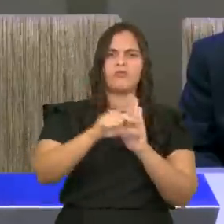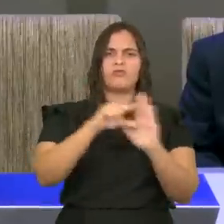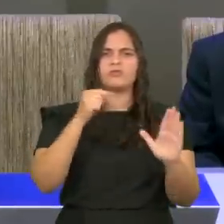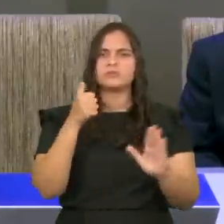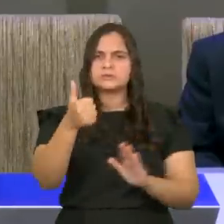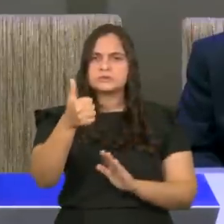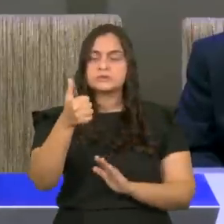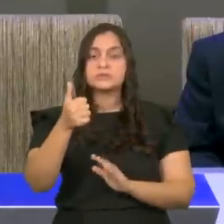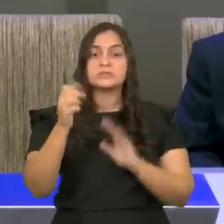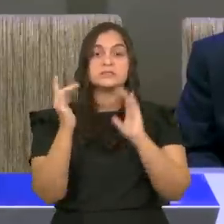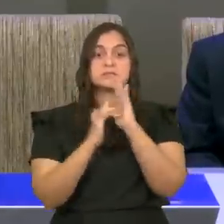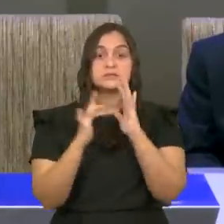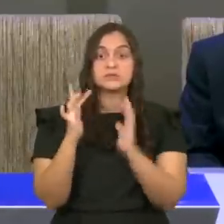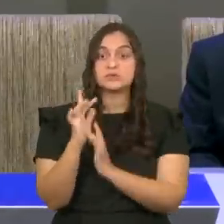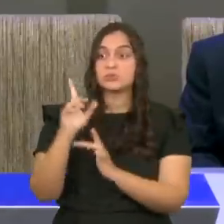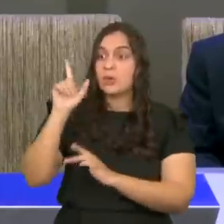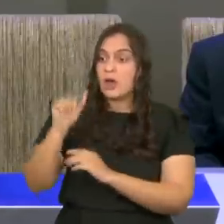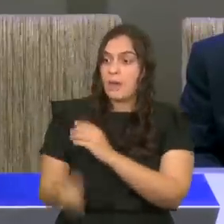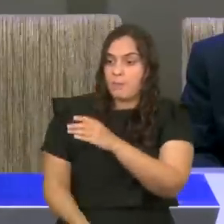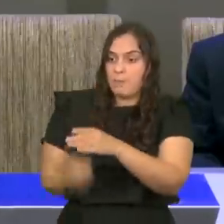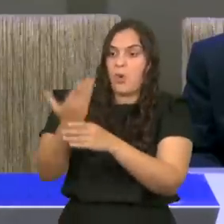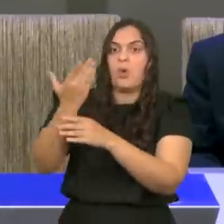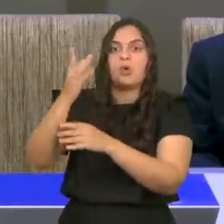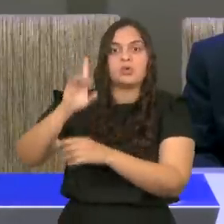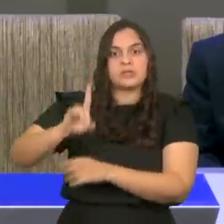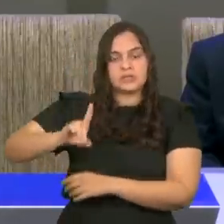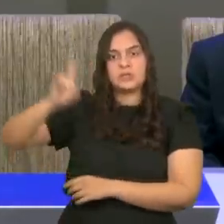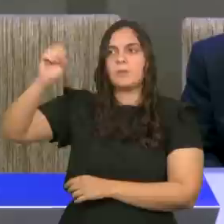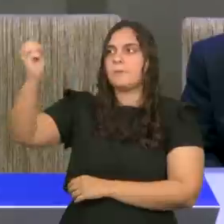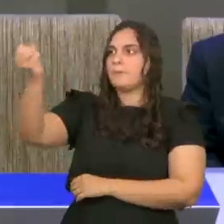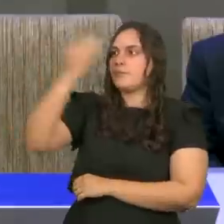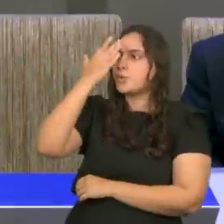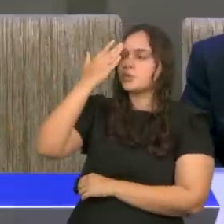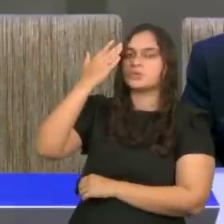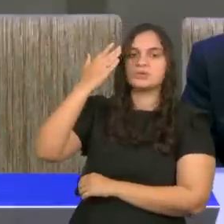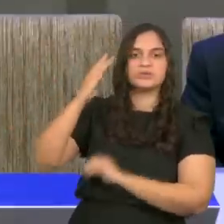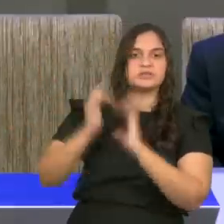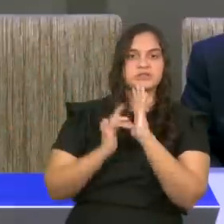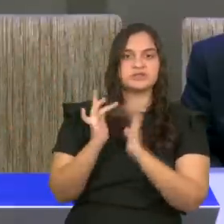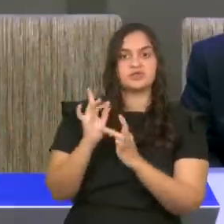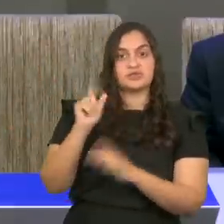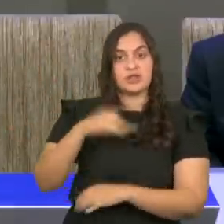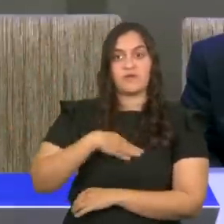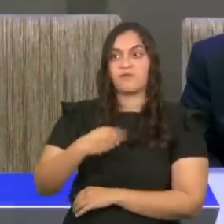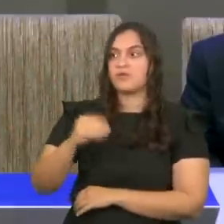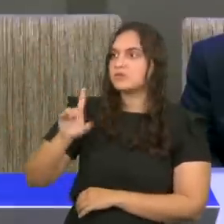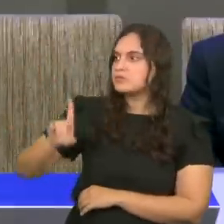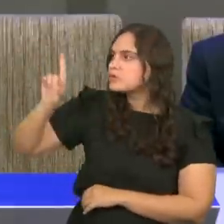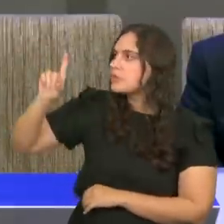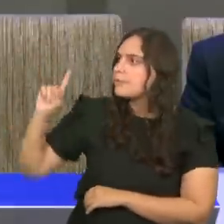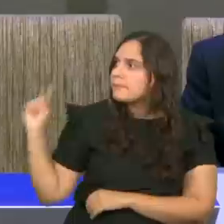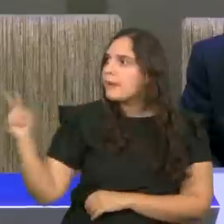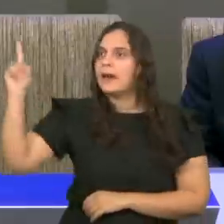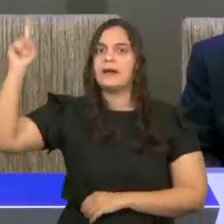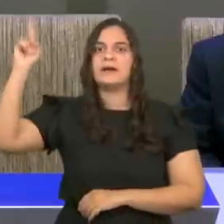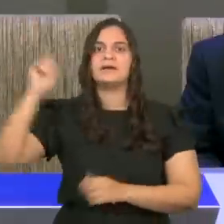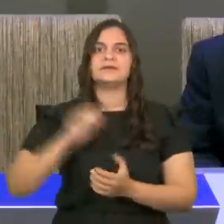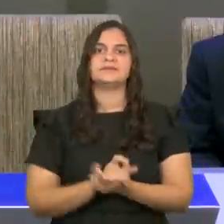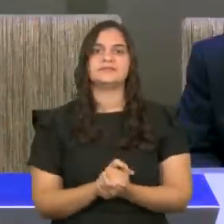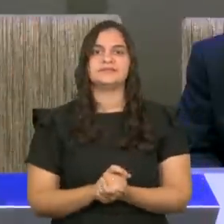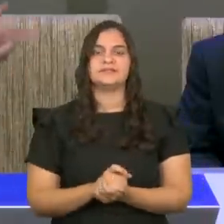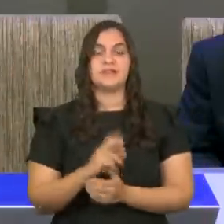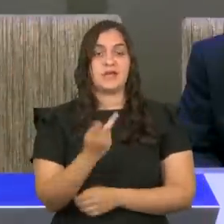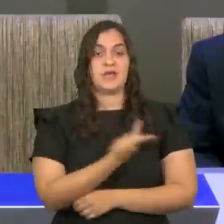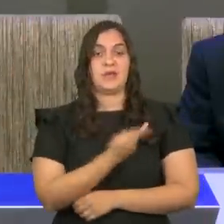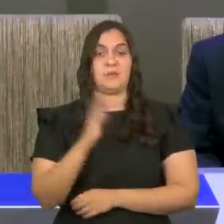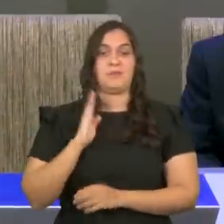revelação de Deus. É o Filho do Deus Altíssimo. Em Hebreus 1, versículos 1